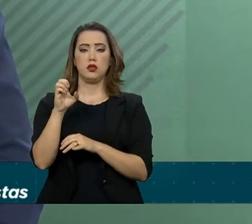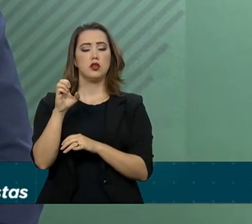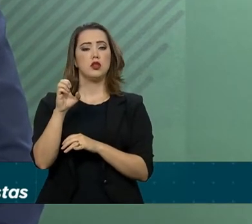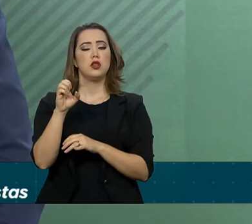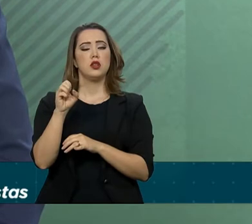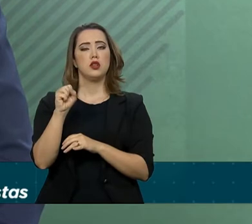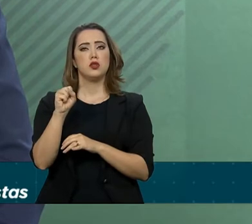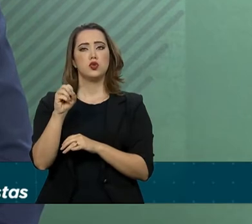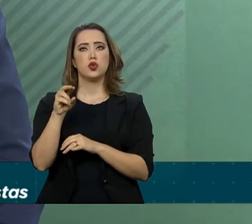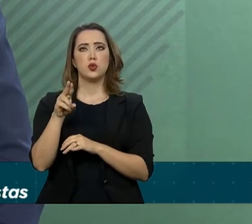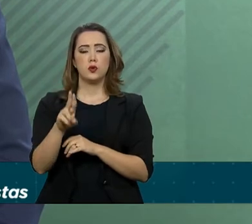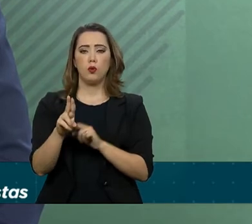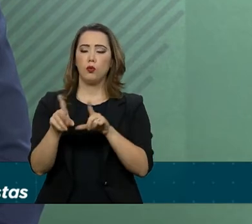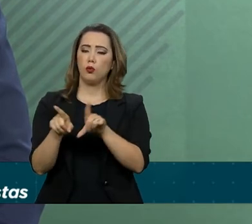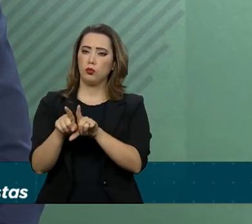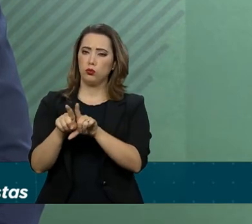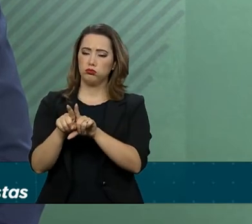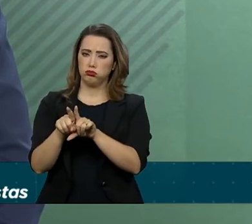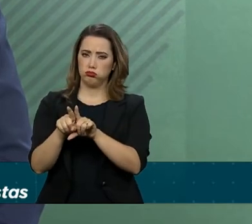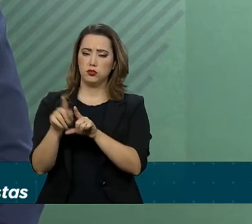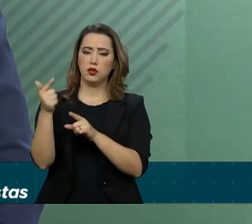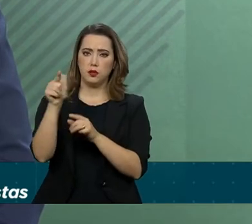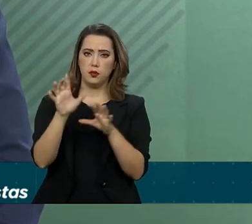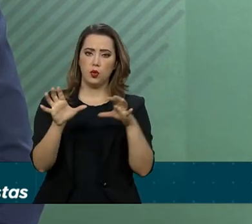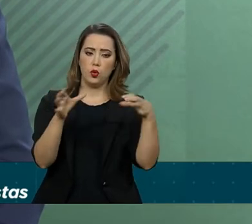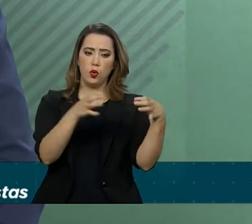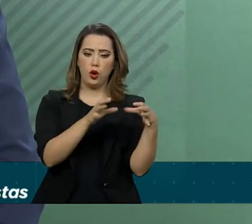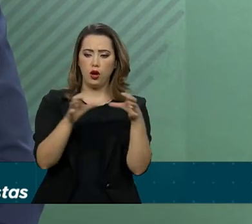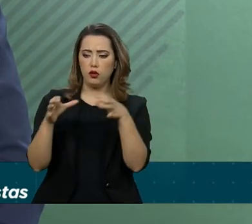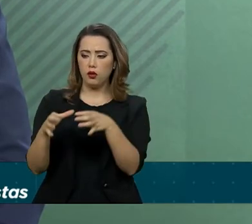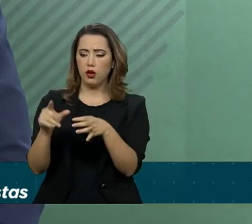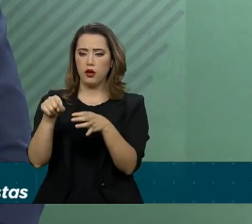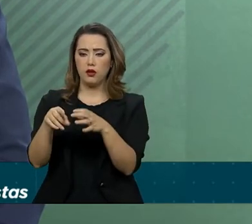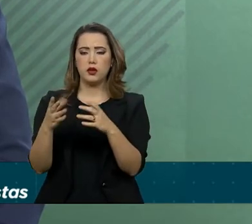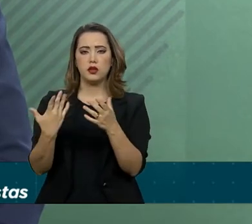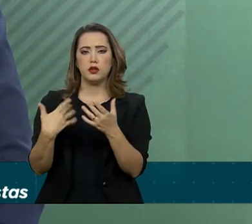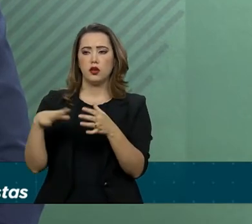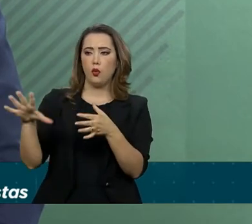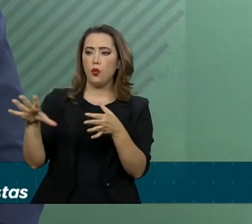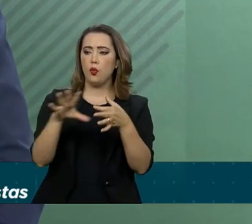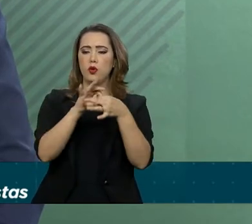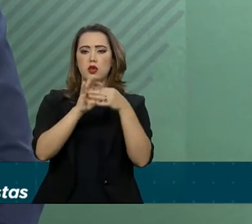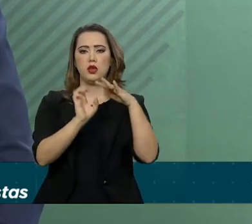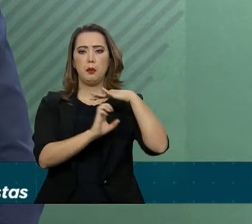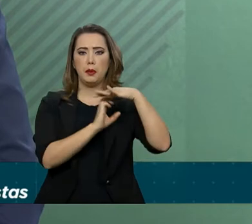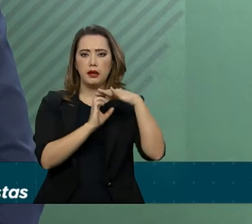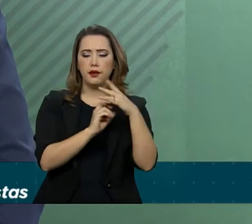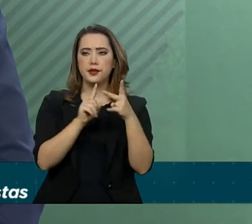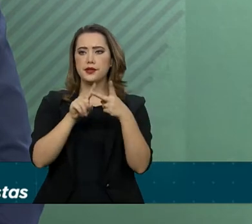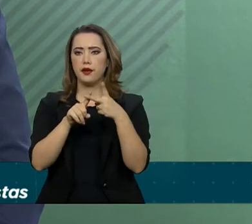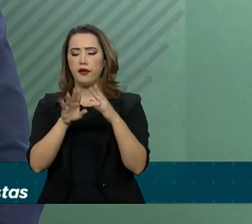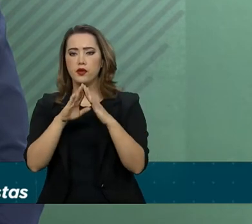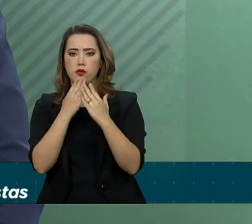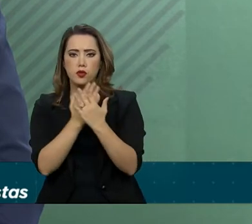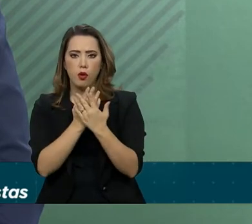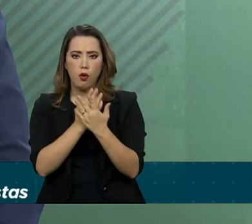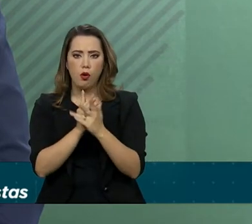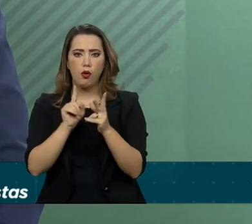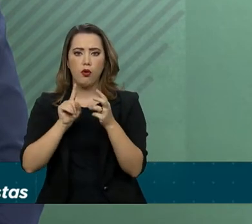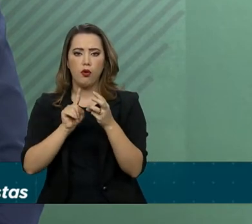Essas estruturas concentram instituições de ensino, empresas incubadoras e